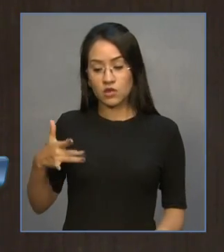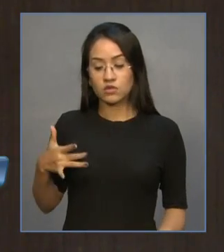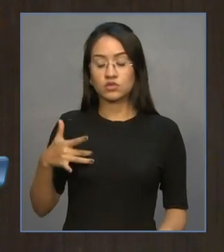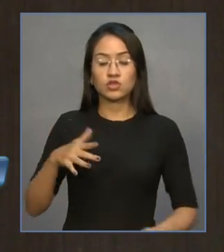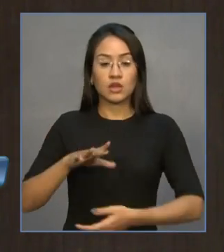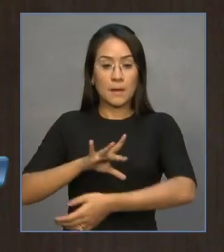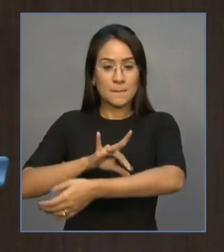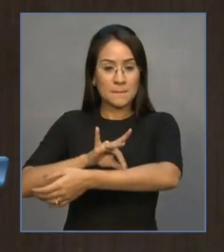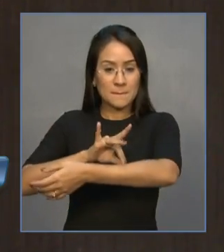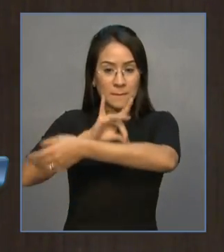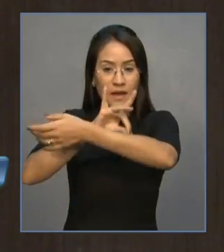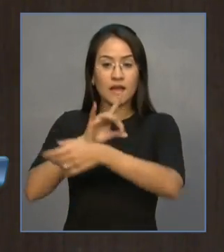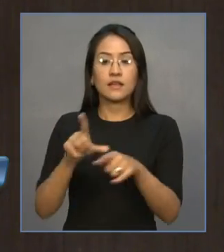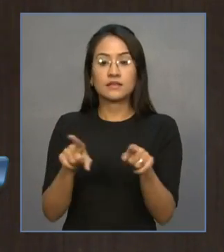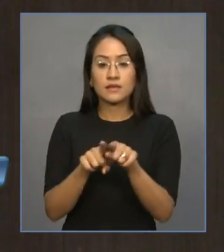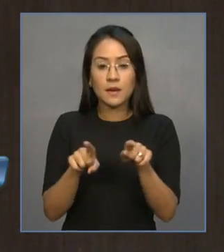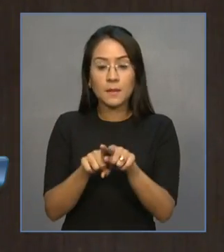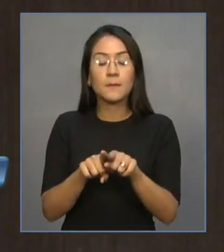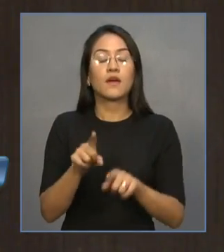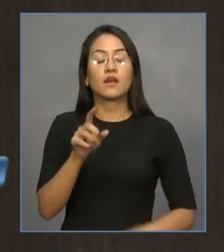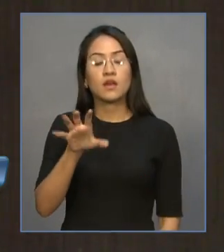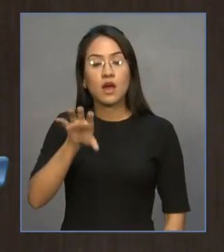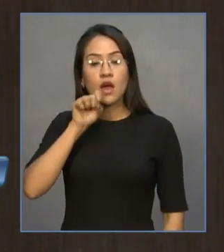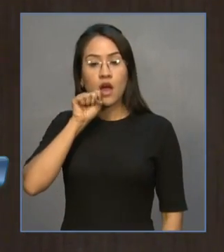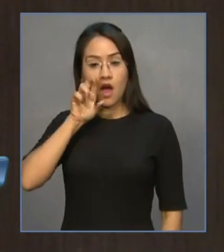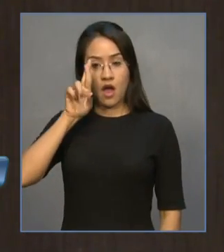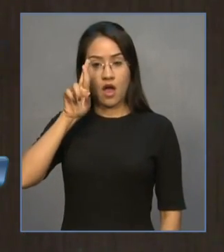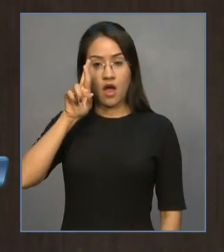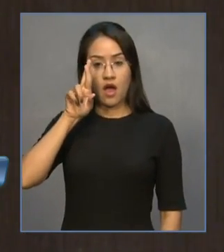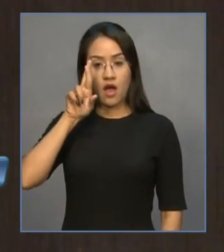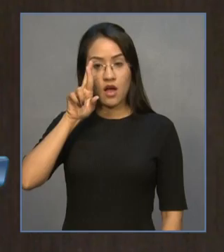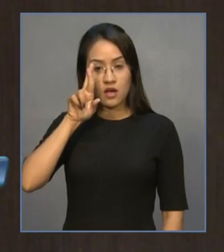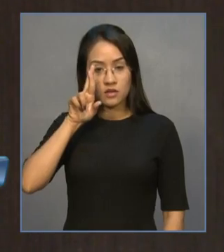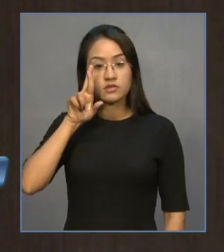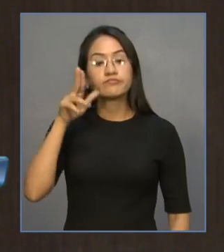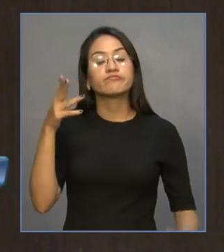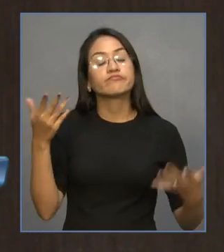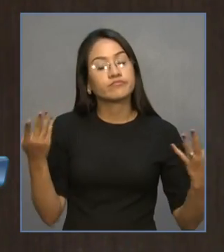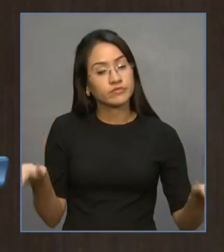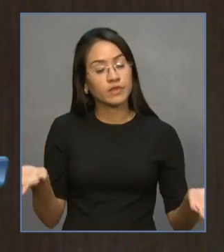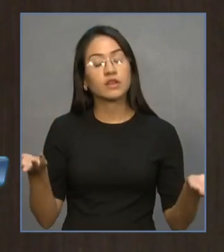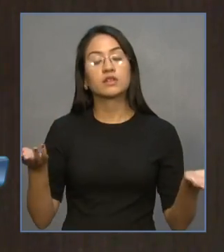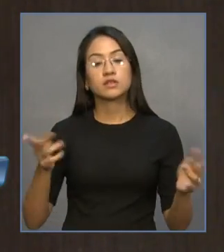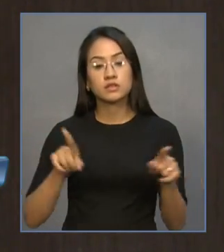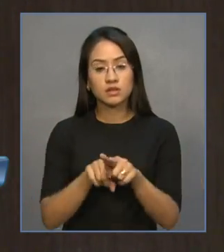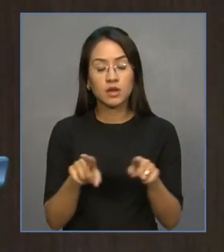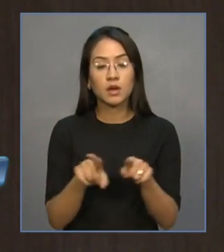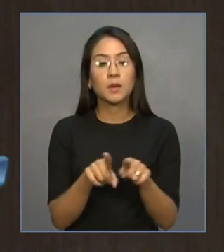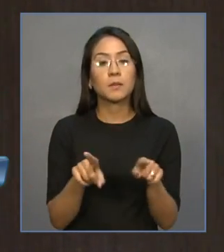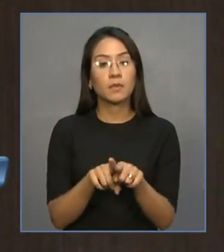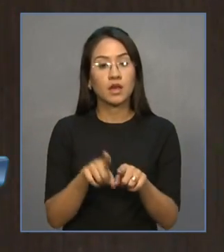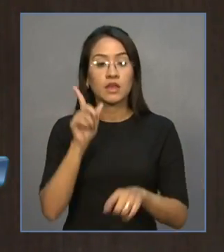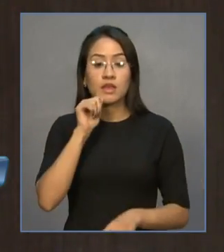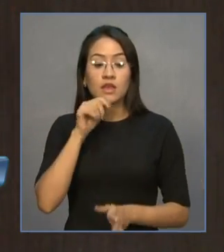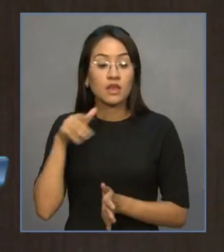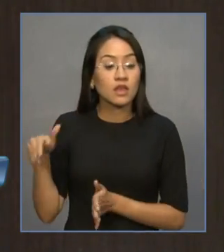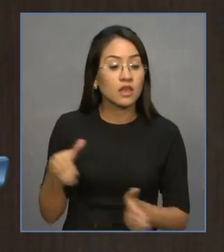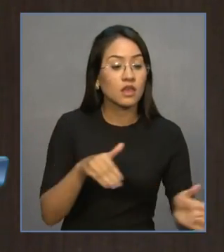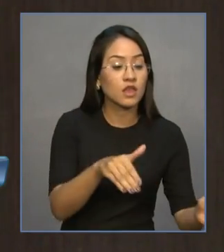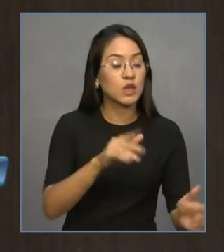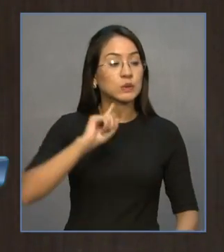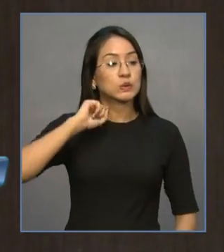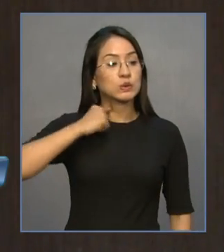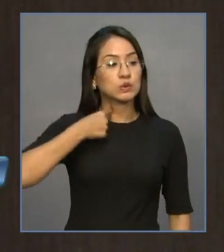está sendo atingida pela emissão desses particulados, mas, mais que isso, o Rio Poti está sendo